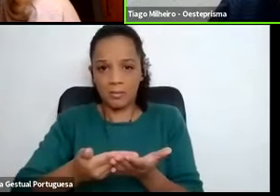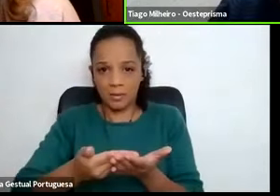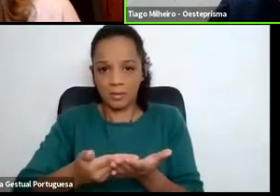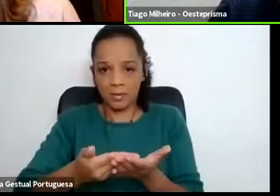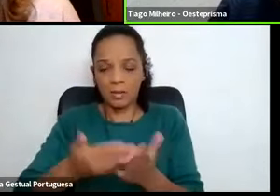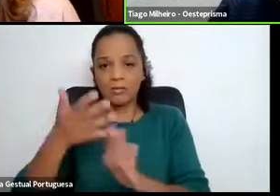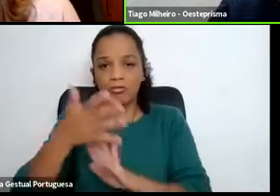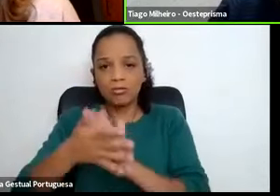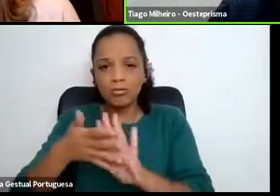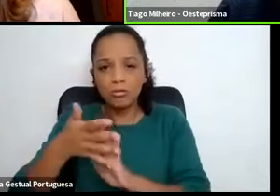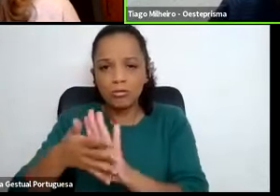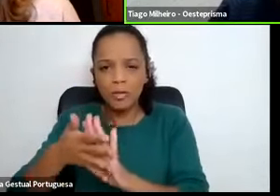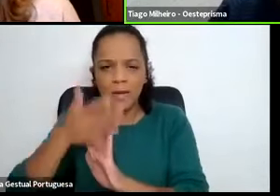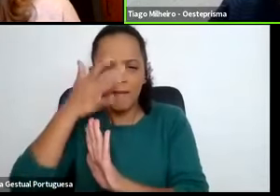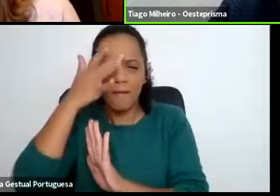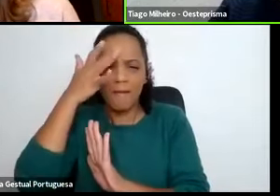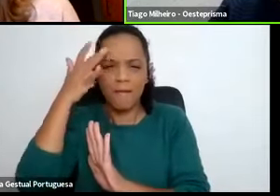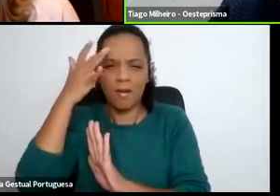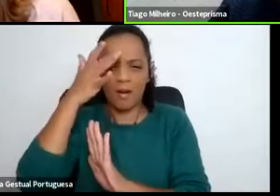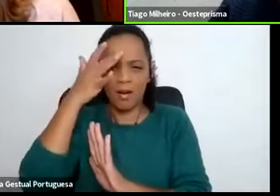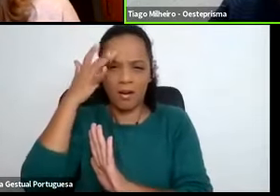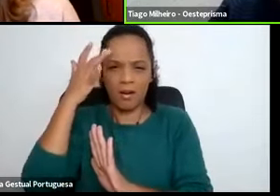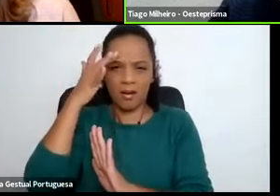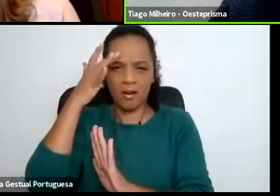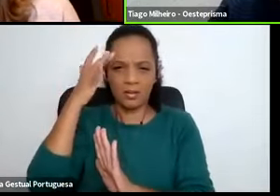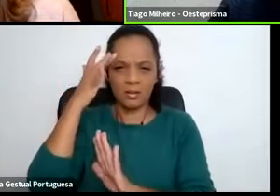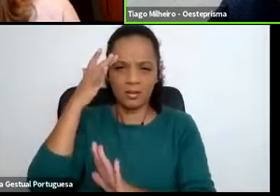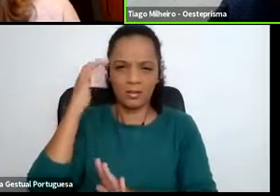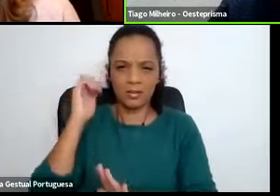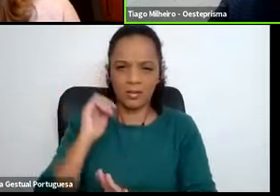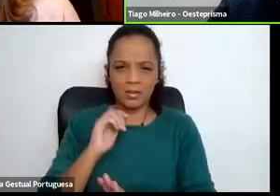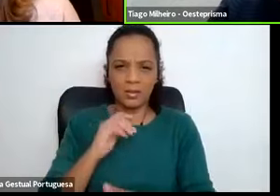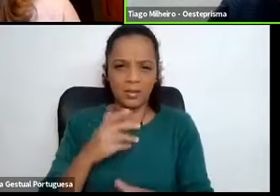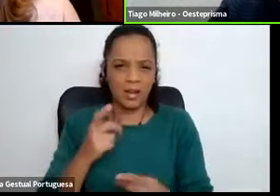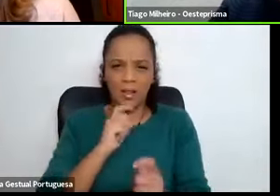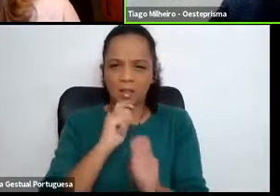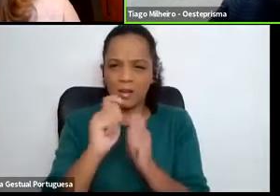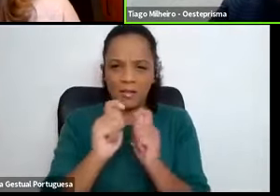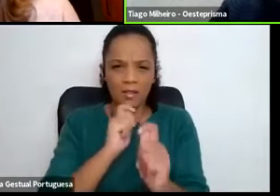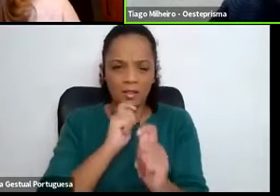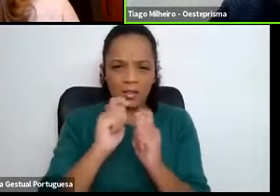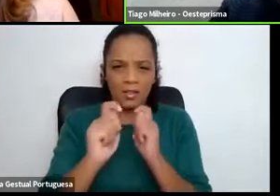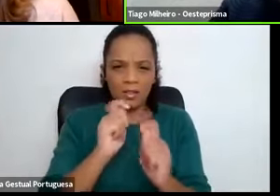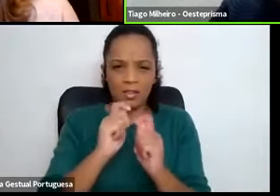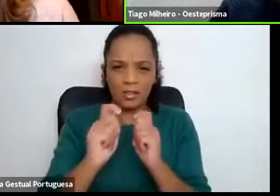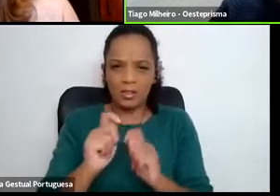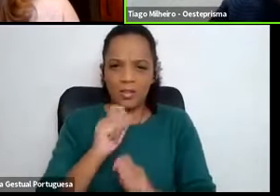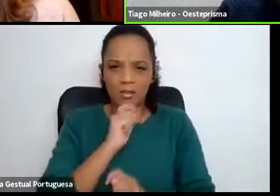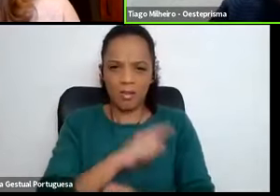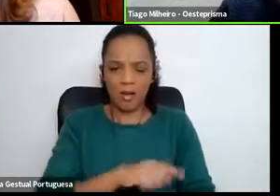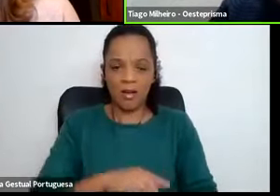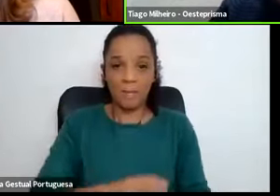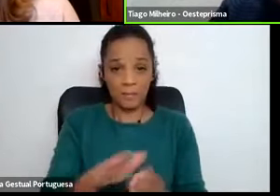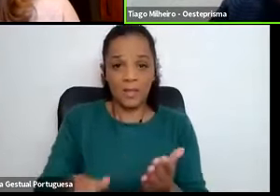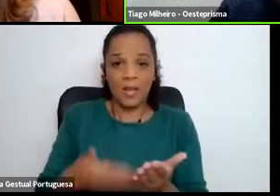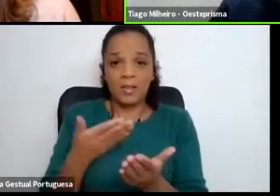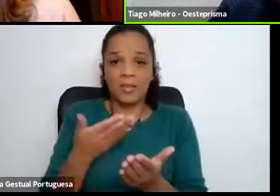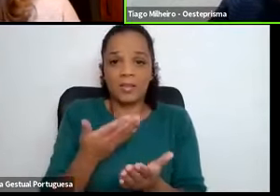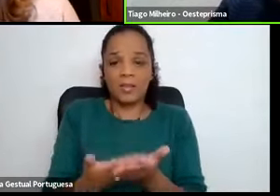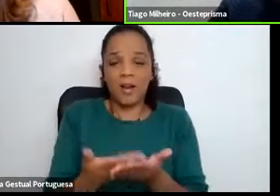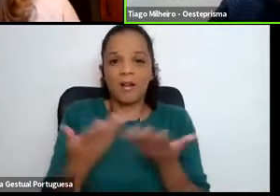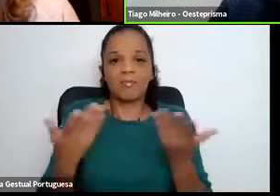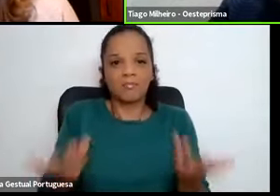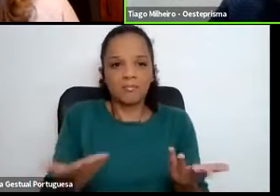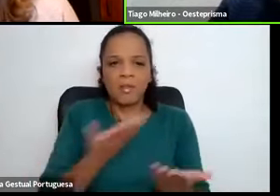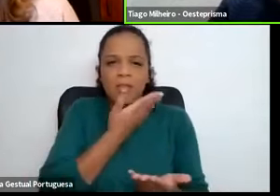foi fácil fazer essa entrevista e essa correspondência e tornou as coisas muito mais